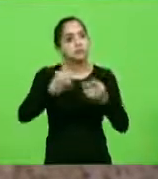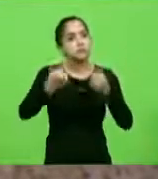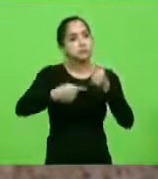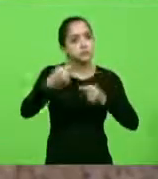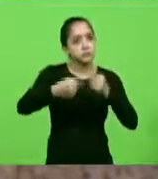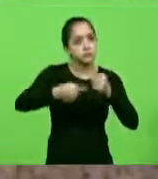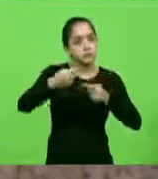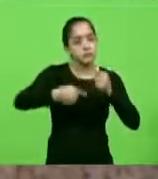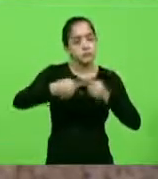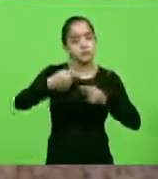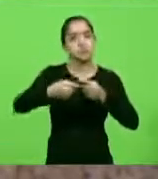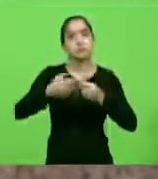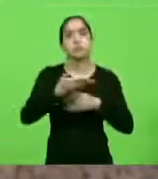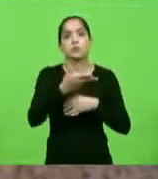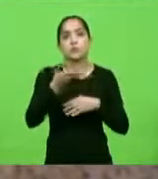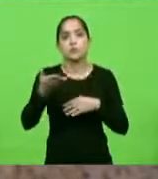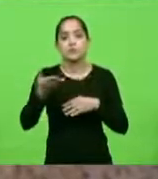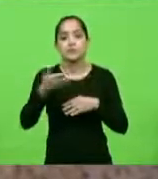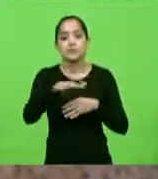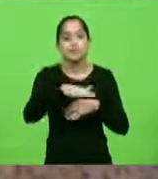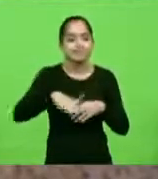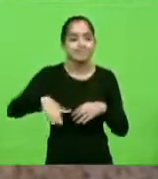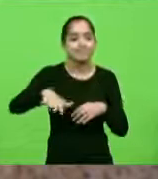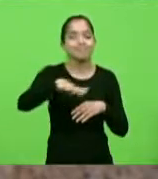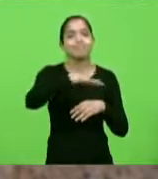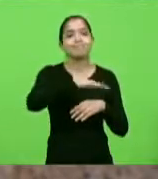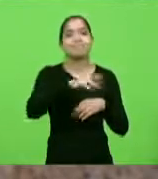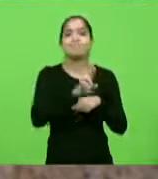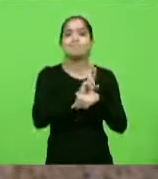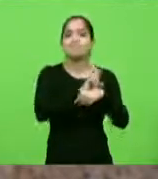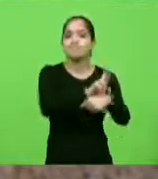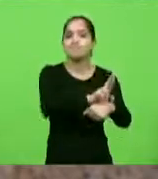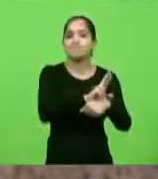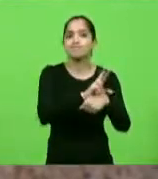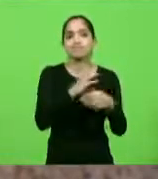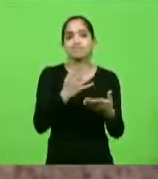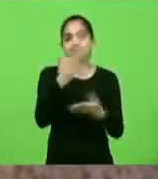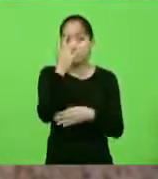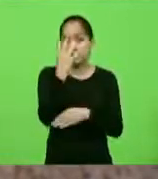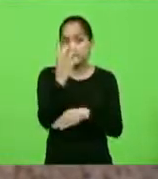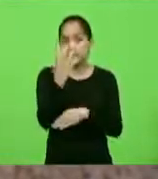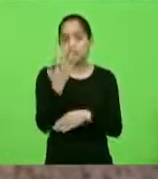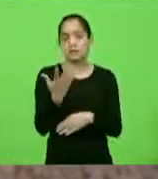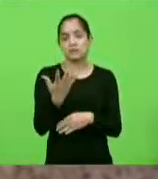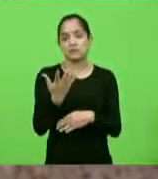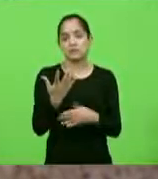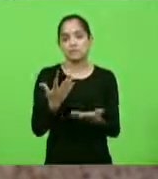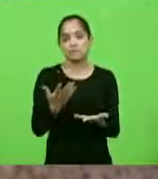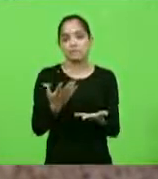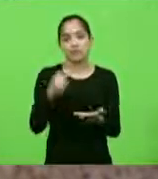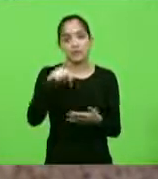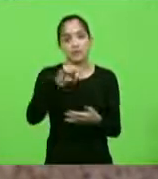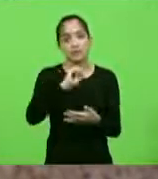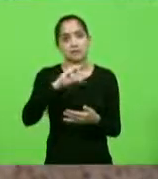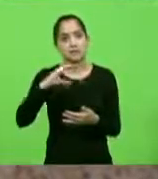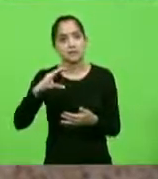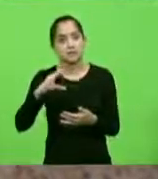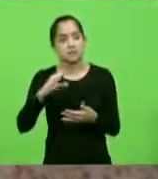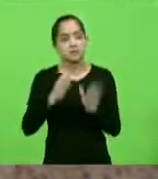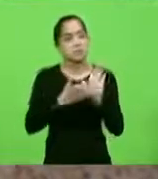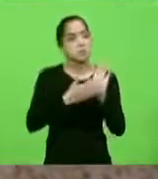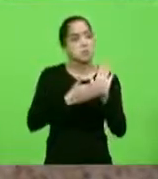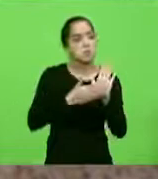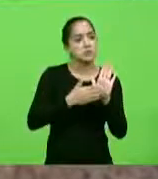restaurantes, que como eu falei, é um dos setores que tem as representações mais sérias que eu conheço, que nunca propuseram